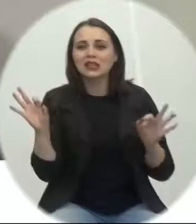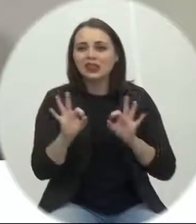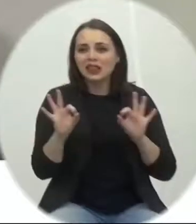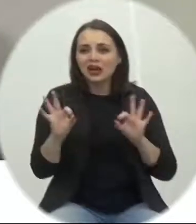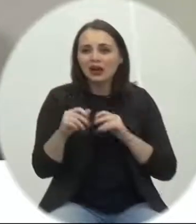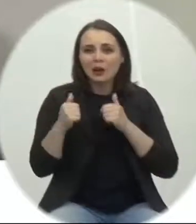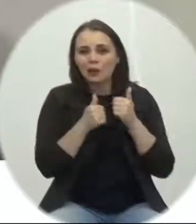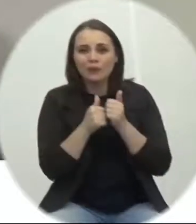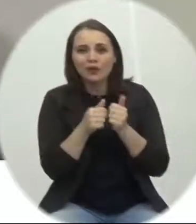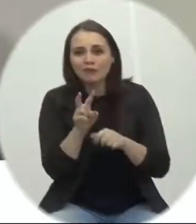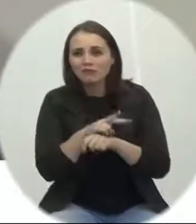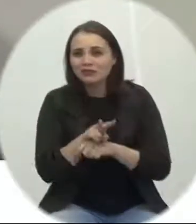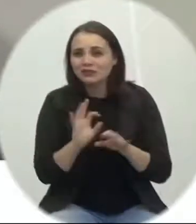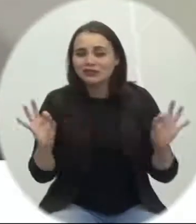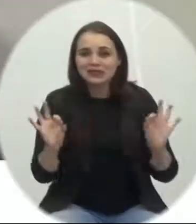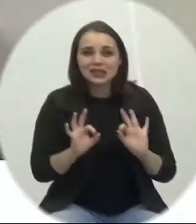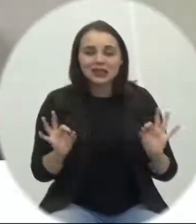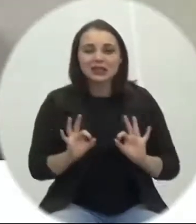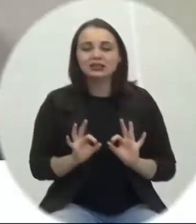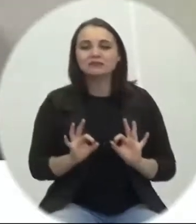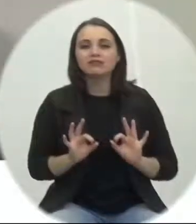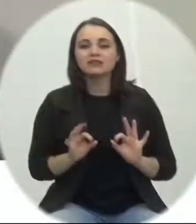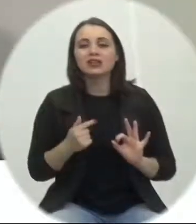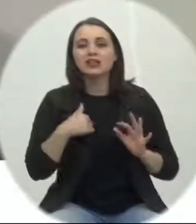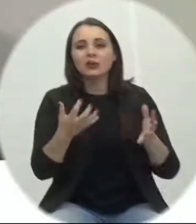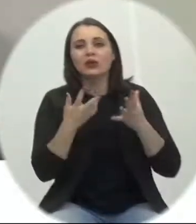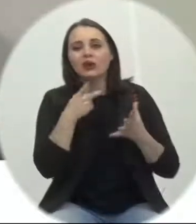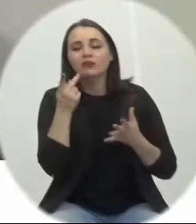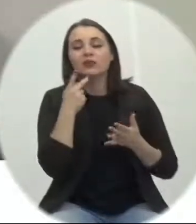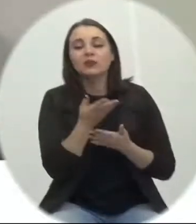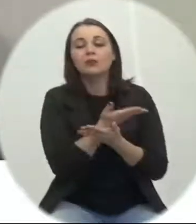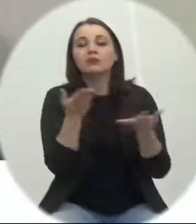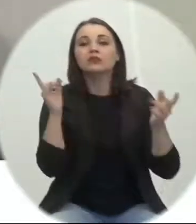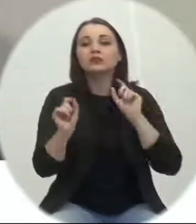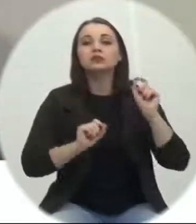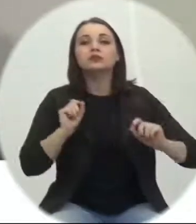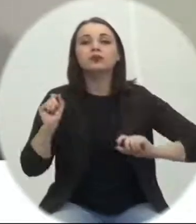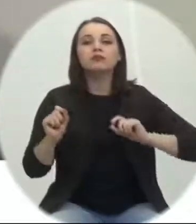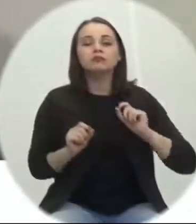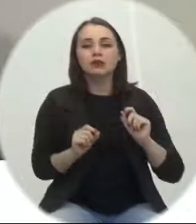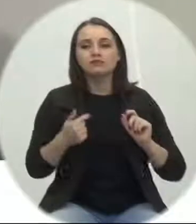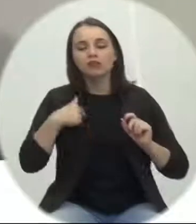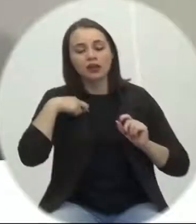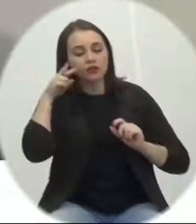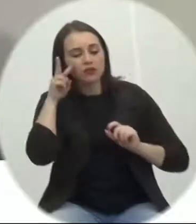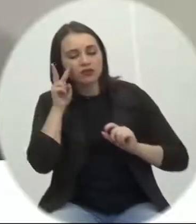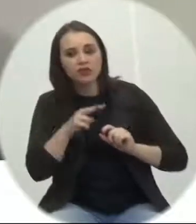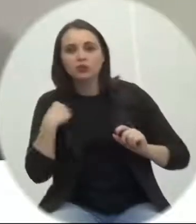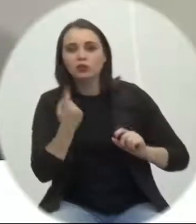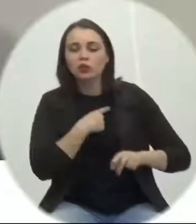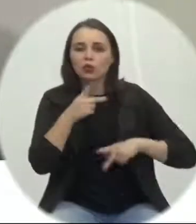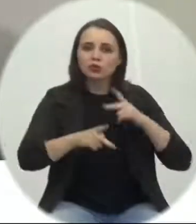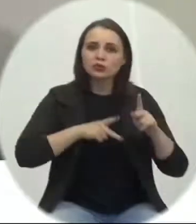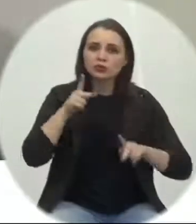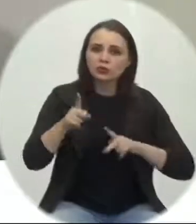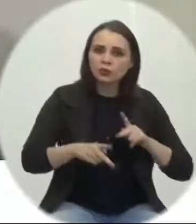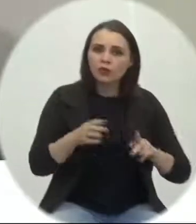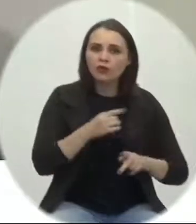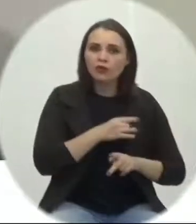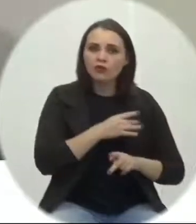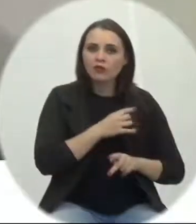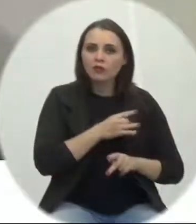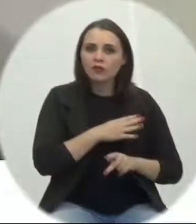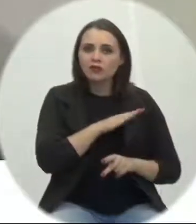fiscalização. E eu quero dizer para vocês assim, colegas, o que eu observo é que o nosso povo, ele perdeu o medo de morrer.